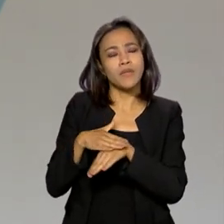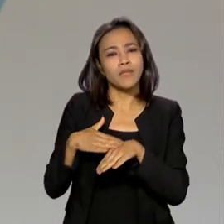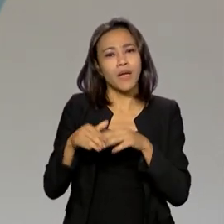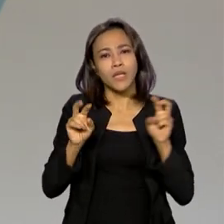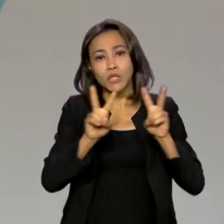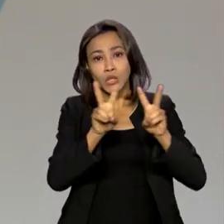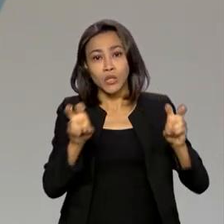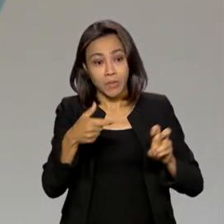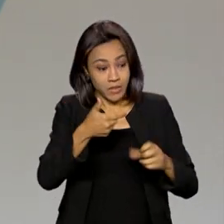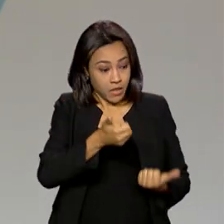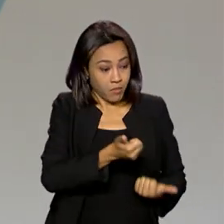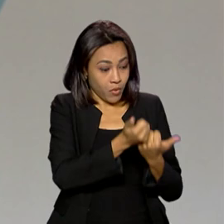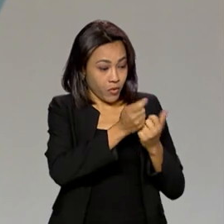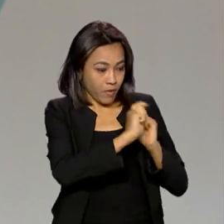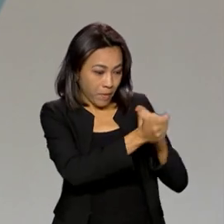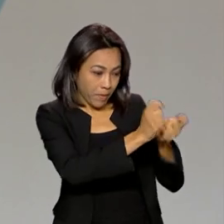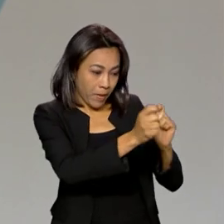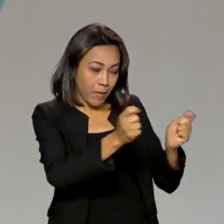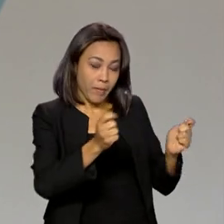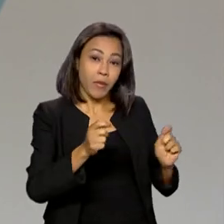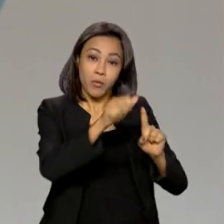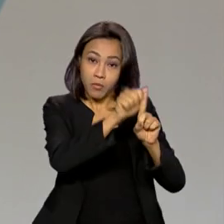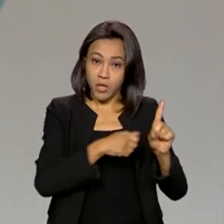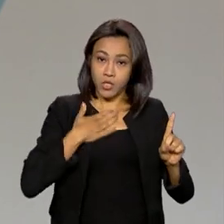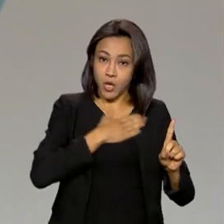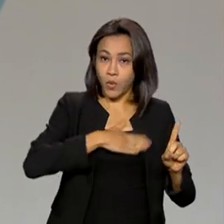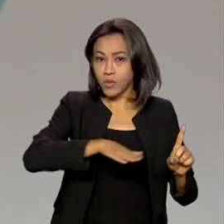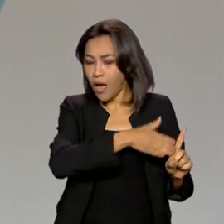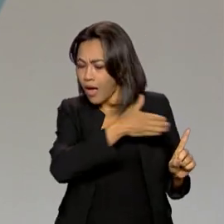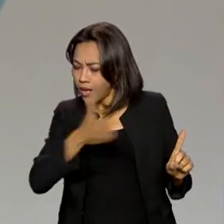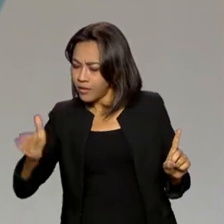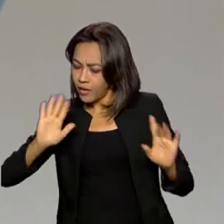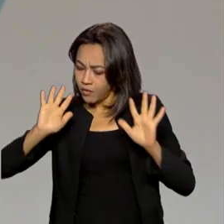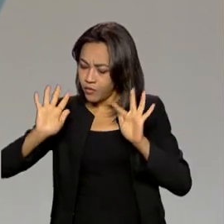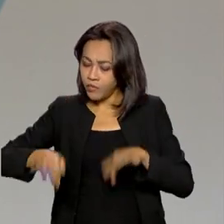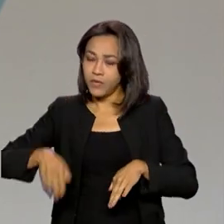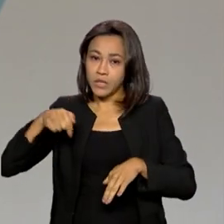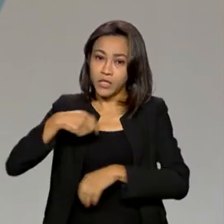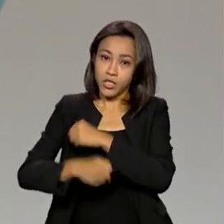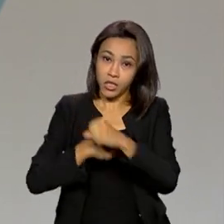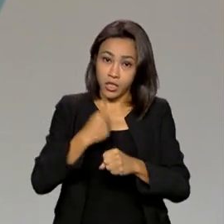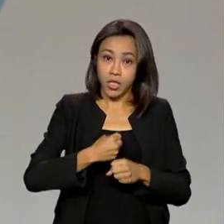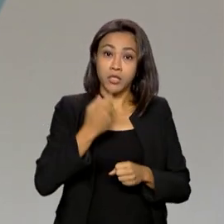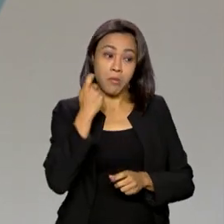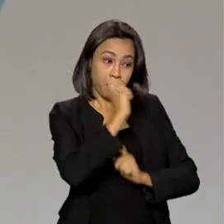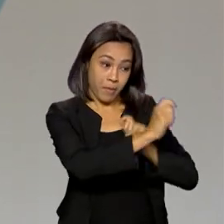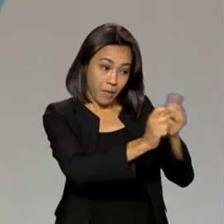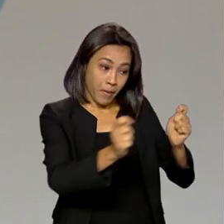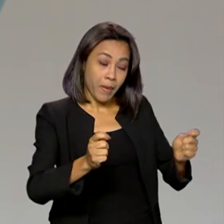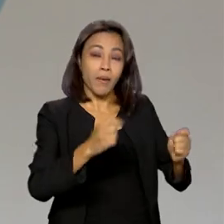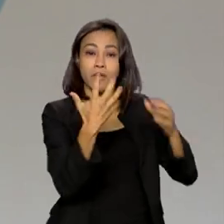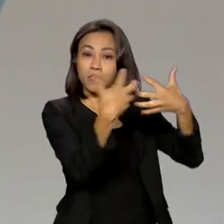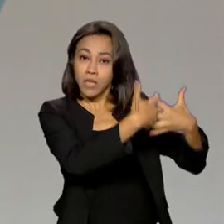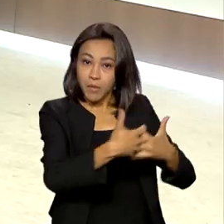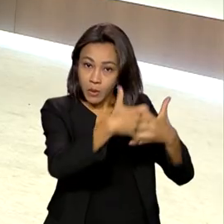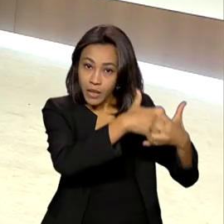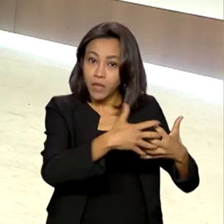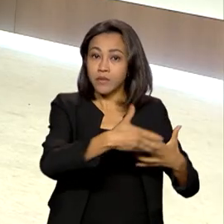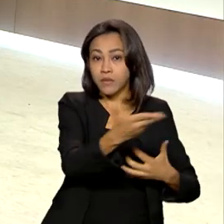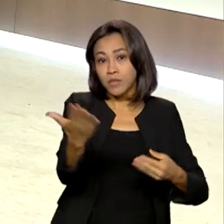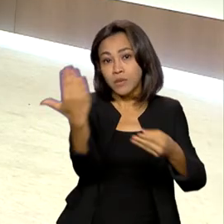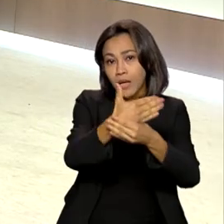que vai ser pago agora em agosto até o final do ano aos caminhoneiros e também aos taxistas. Vamos começar pelos caminhoneiros.